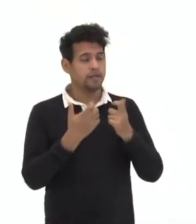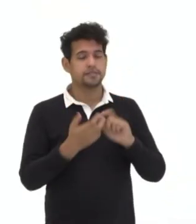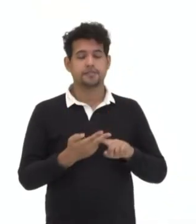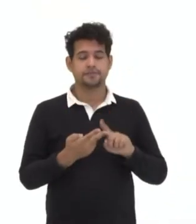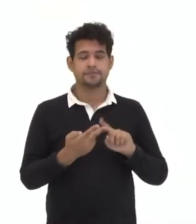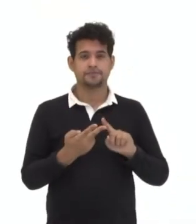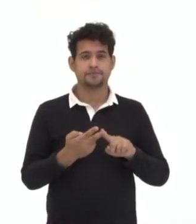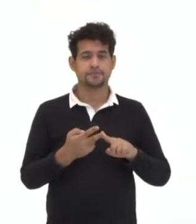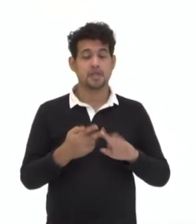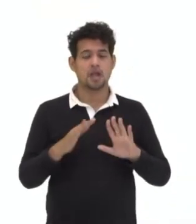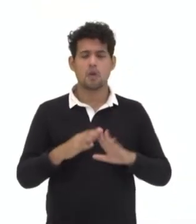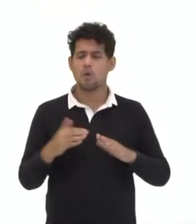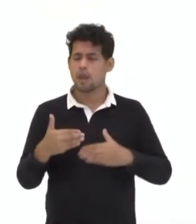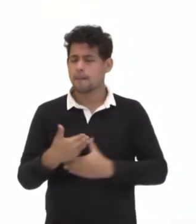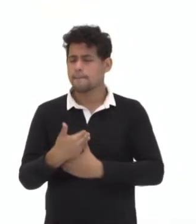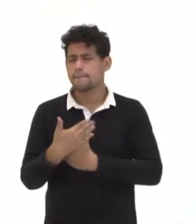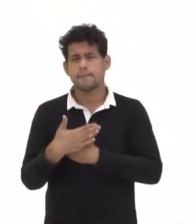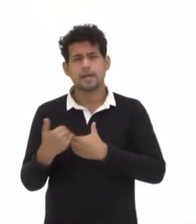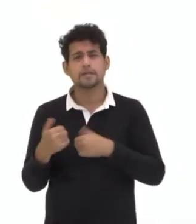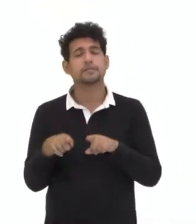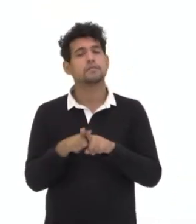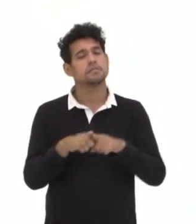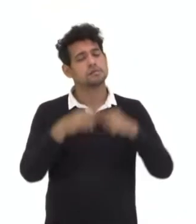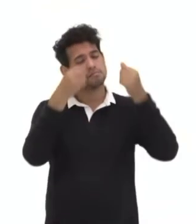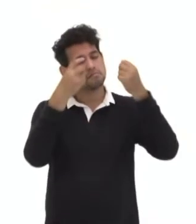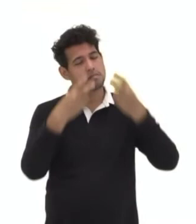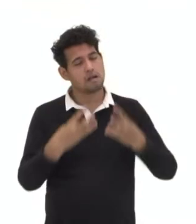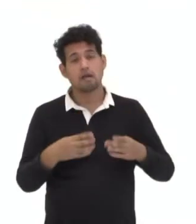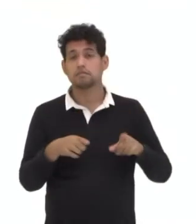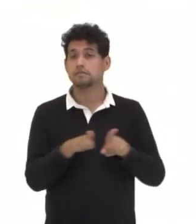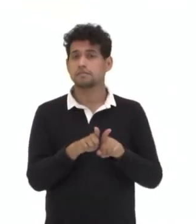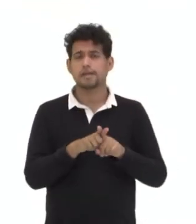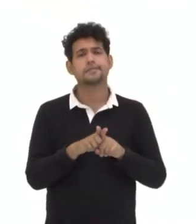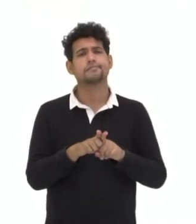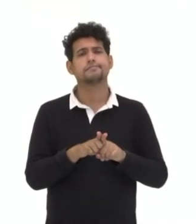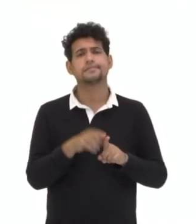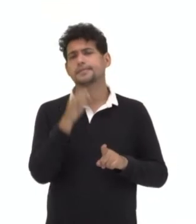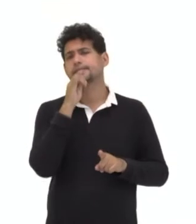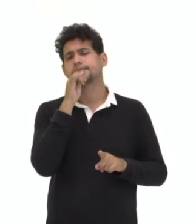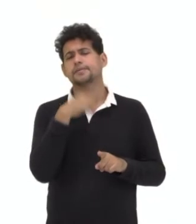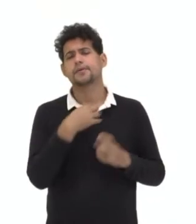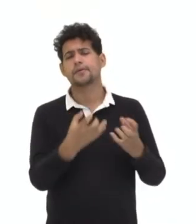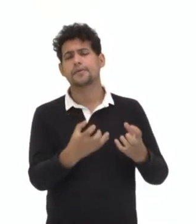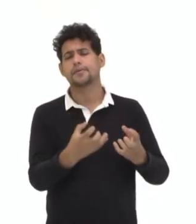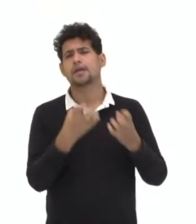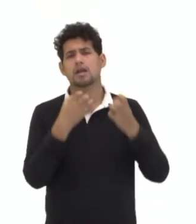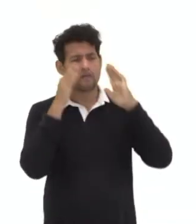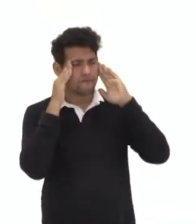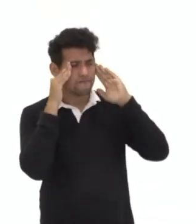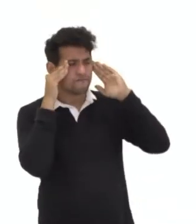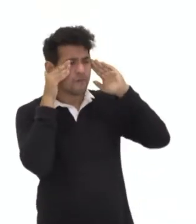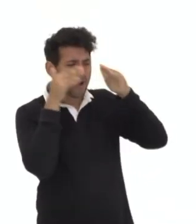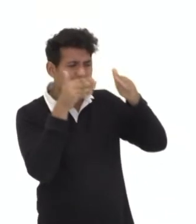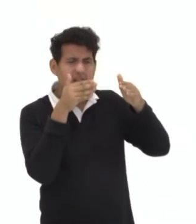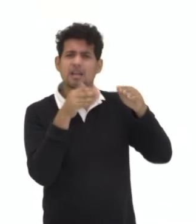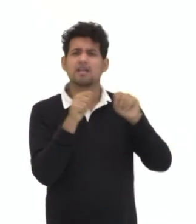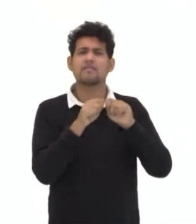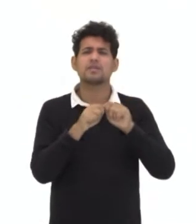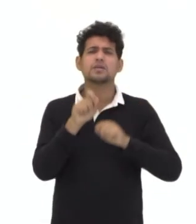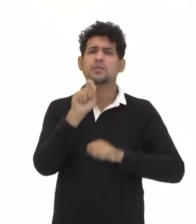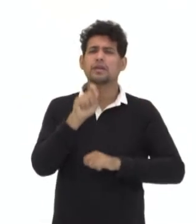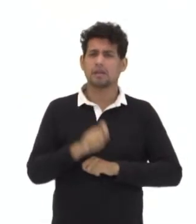linguagem, acolhimento, explicação. Então, quando eu quero dar mais ênfase nisso, o que eu vou fazer?